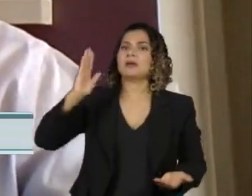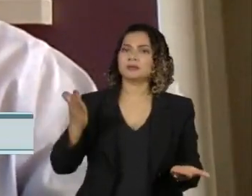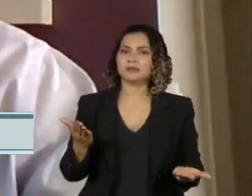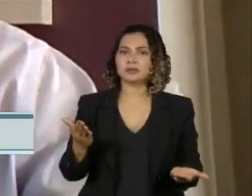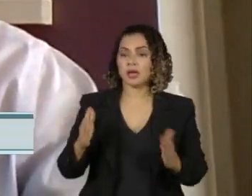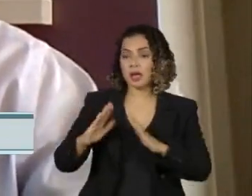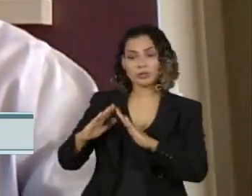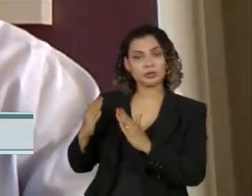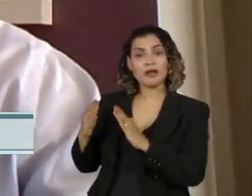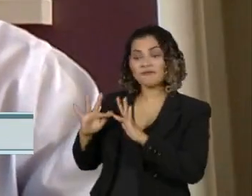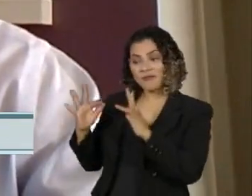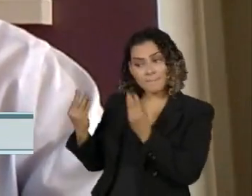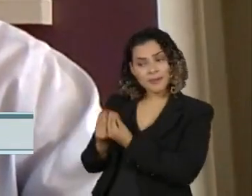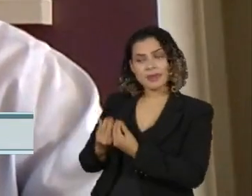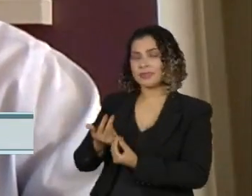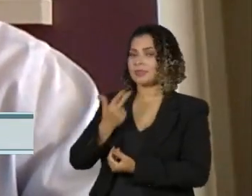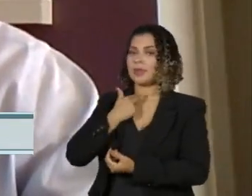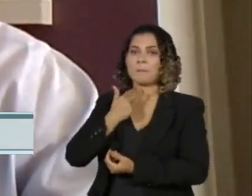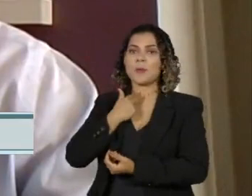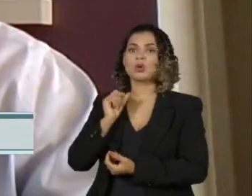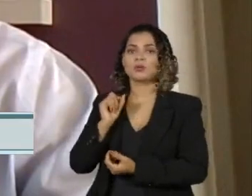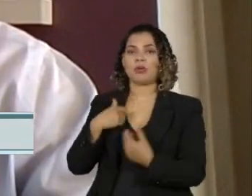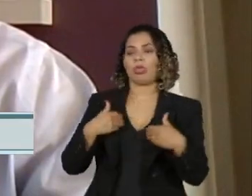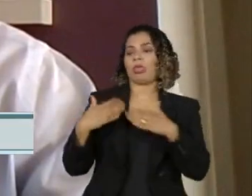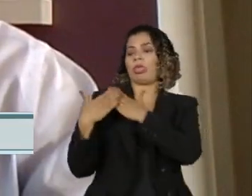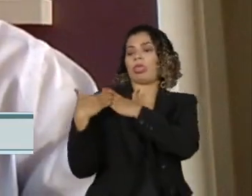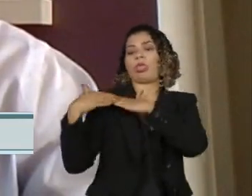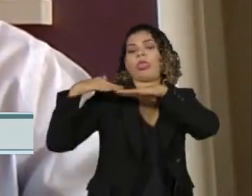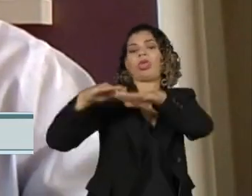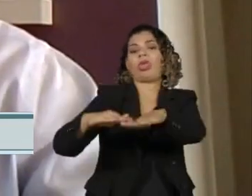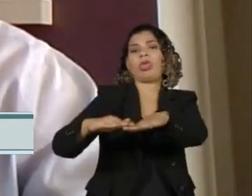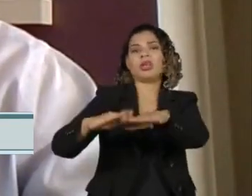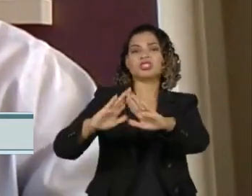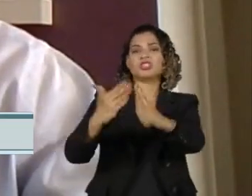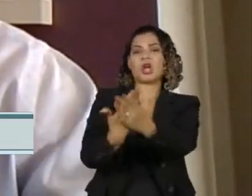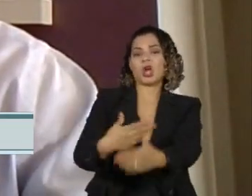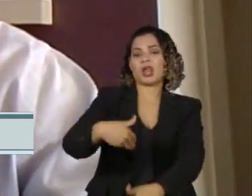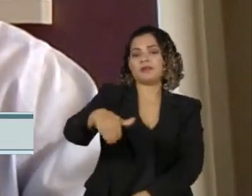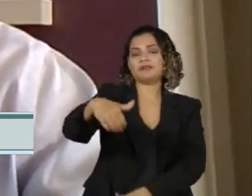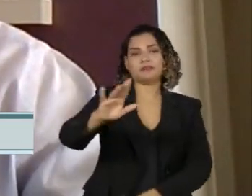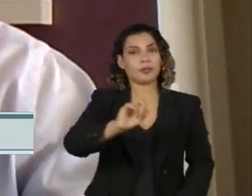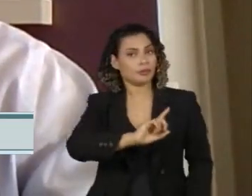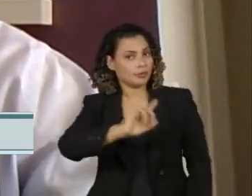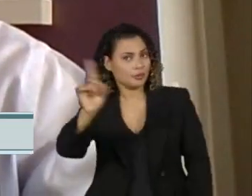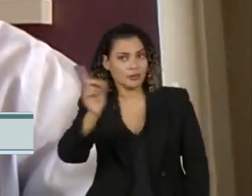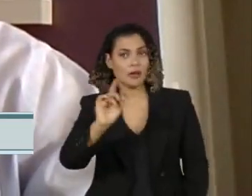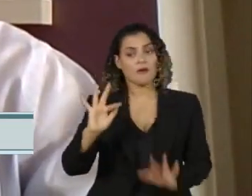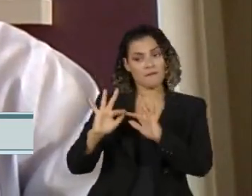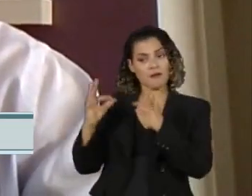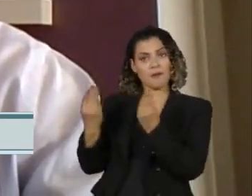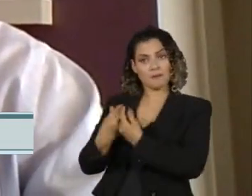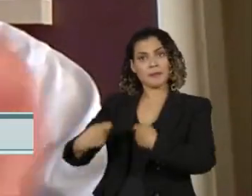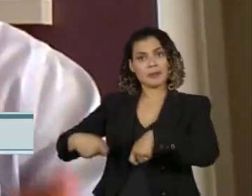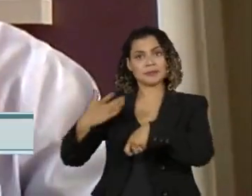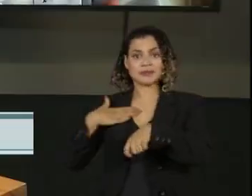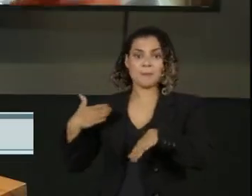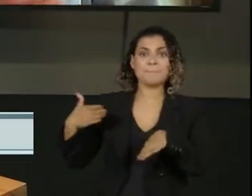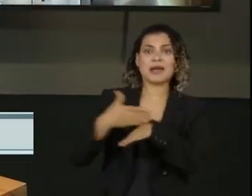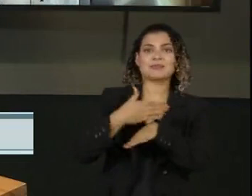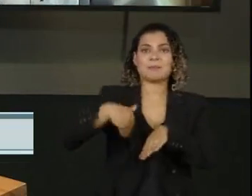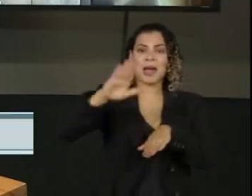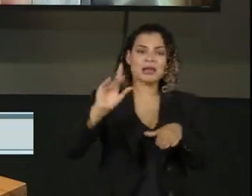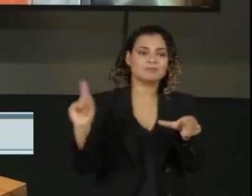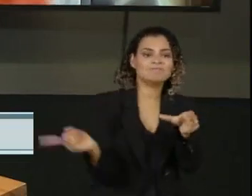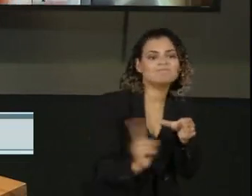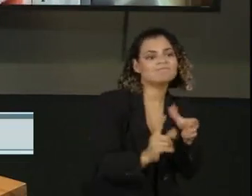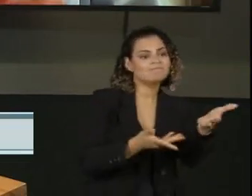educação dos seus filhos, participem da educação dos seus filhos. Não basta apenas matricular, não basta apenas deixar